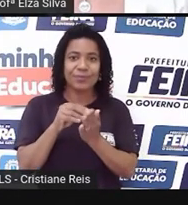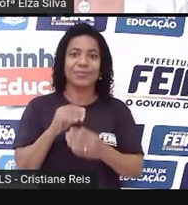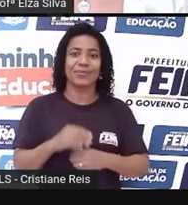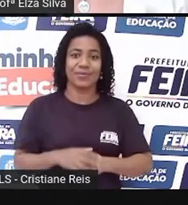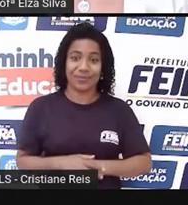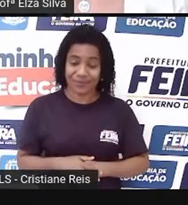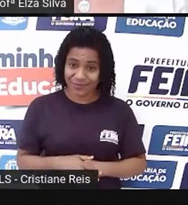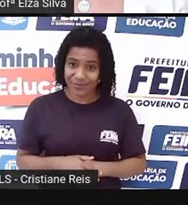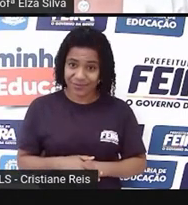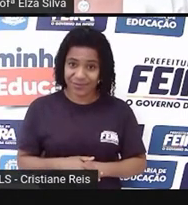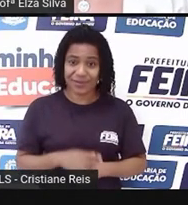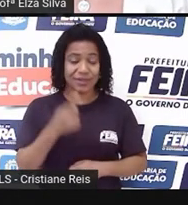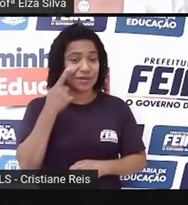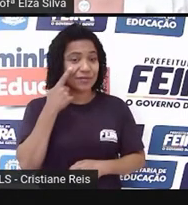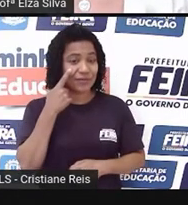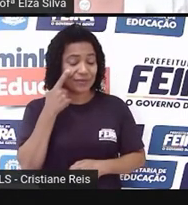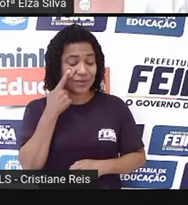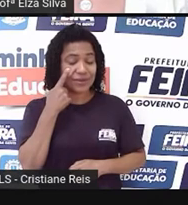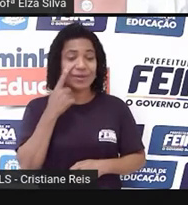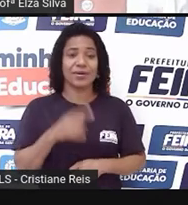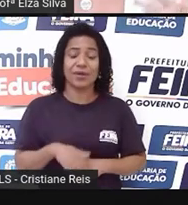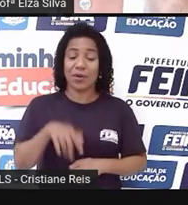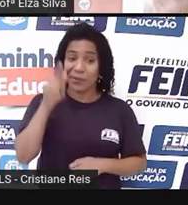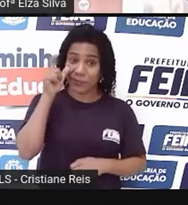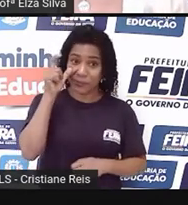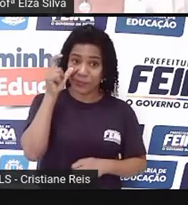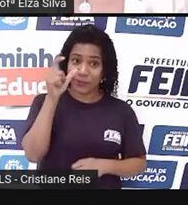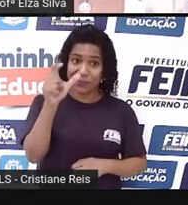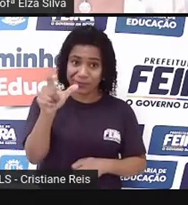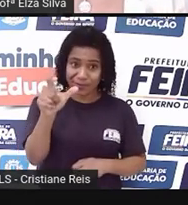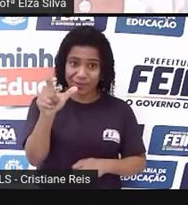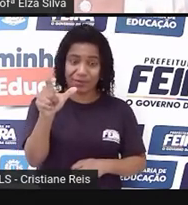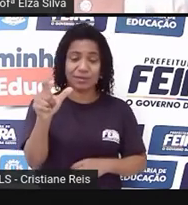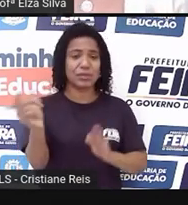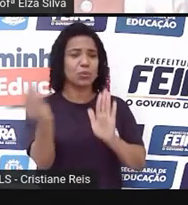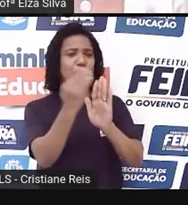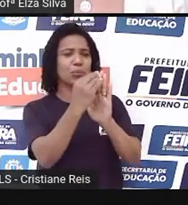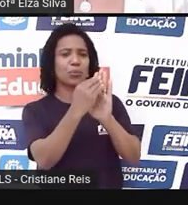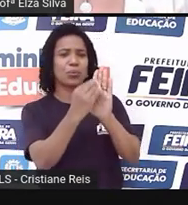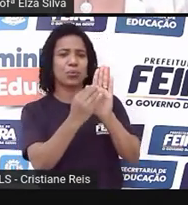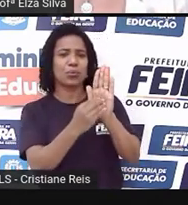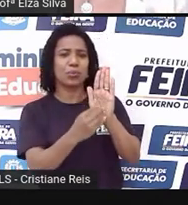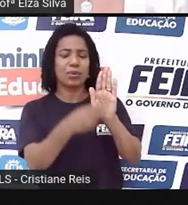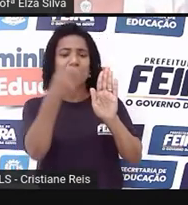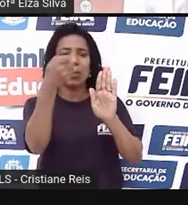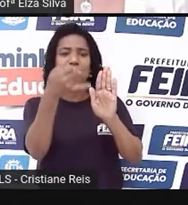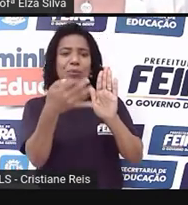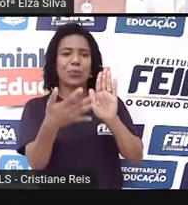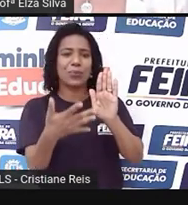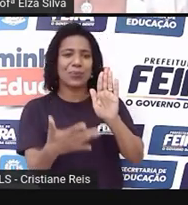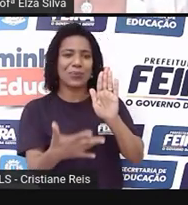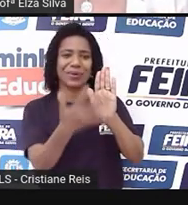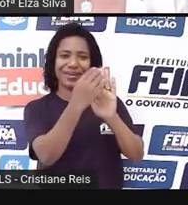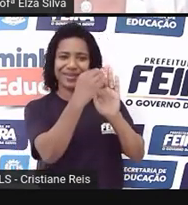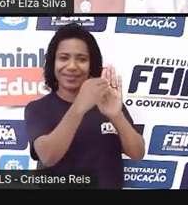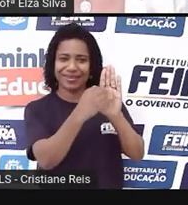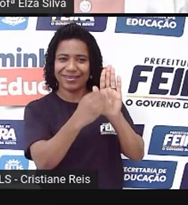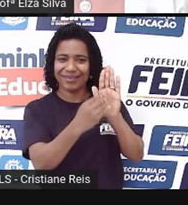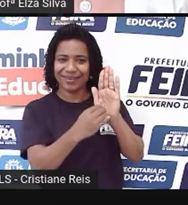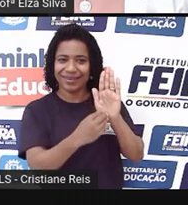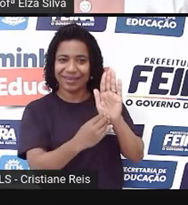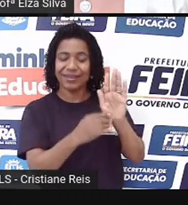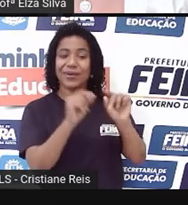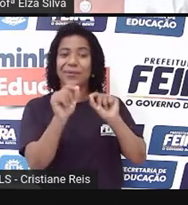Interest. São os interesses, né? Aquilo que você contou para a pessoa. Quais são os interesses que ela colocou aqui